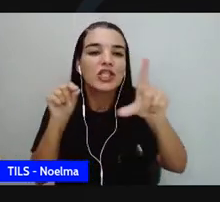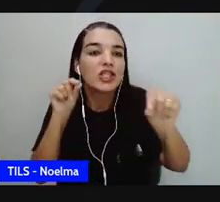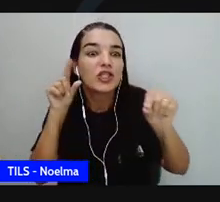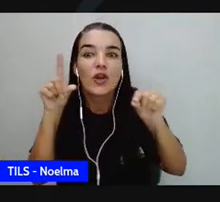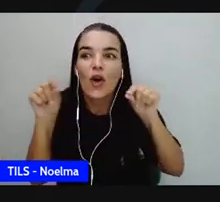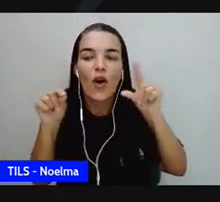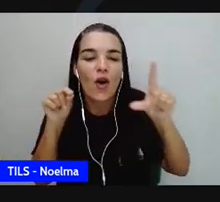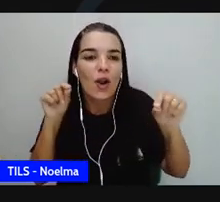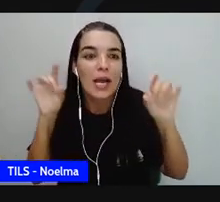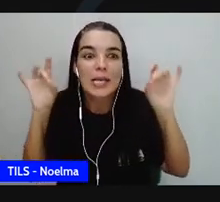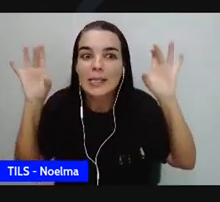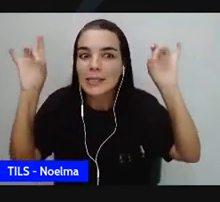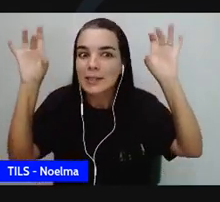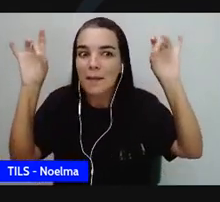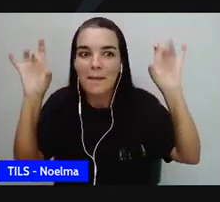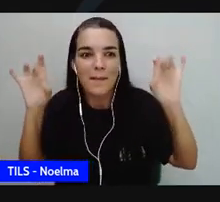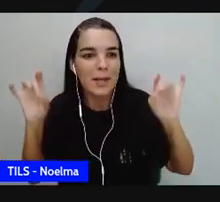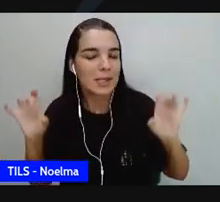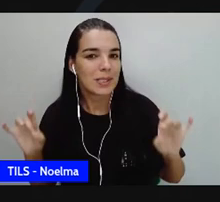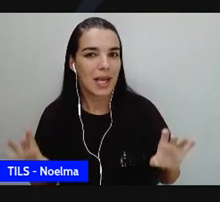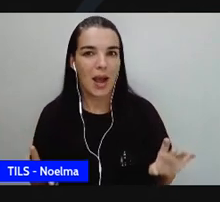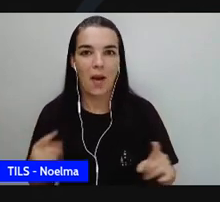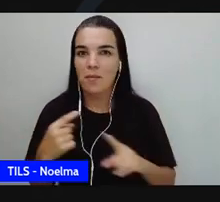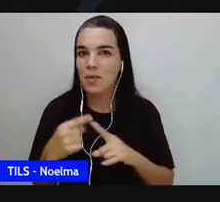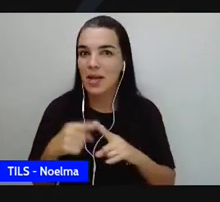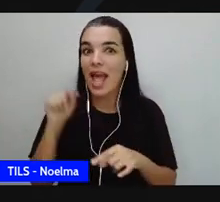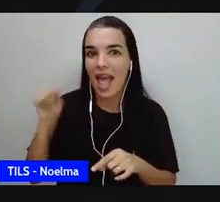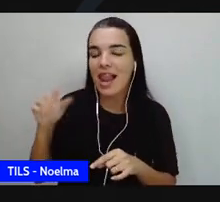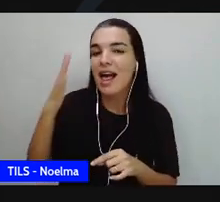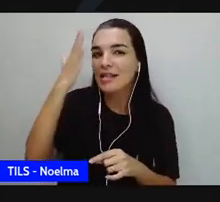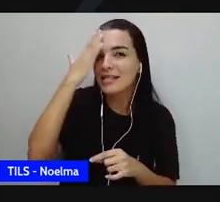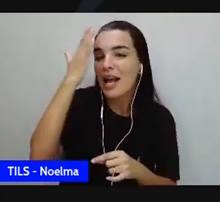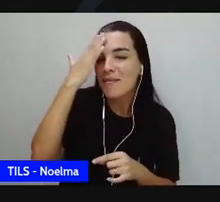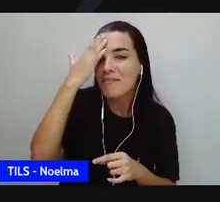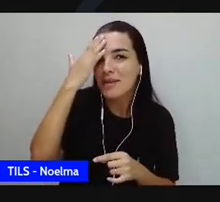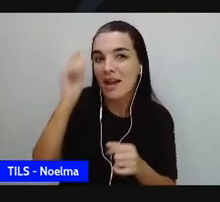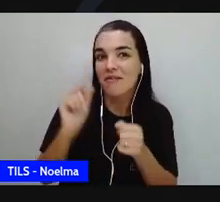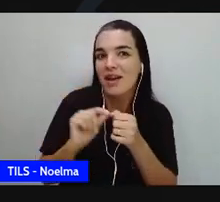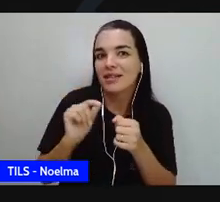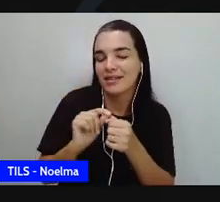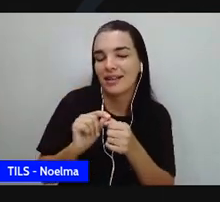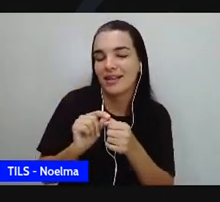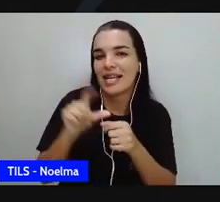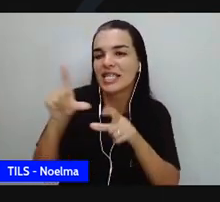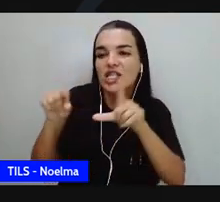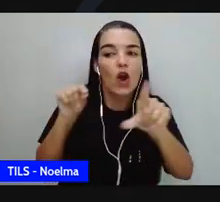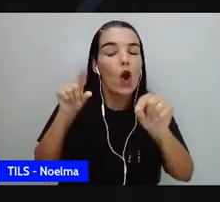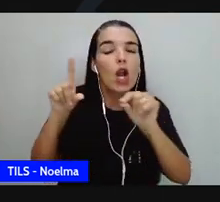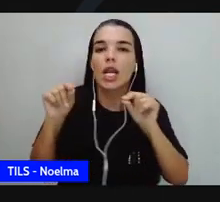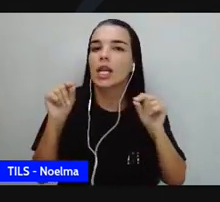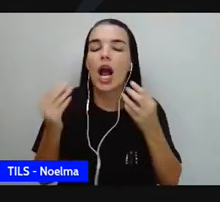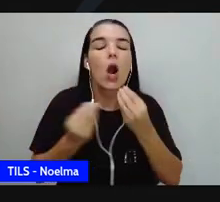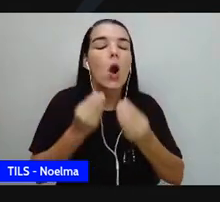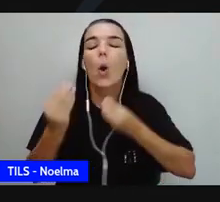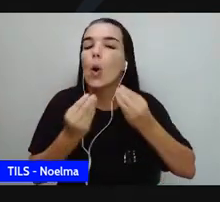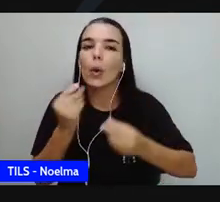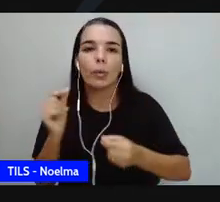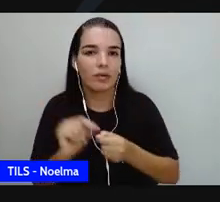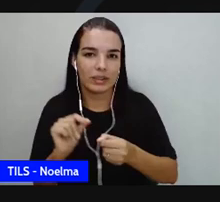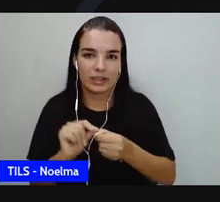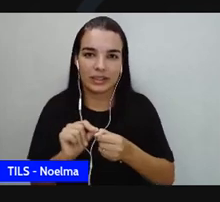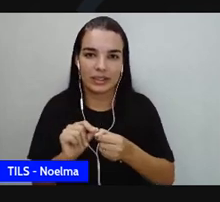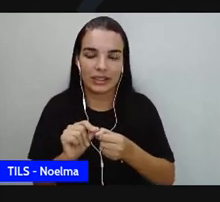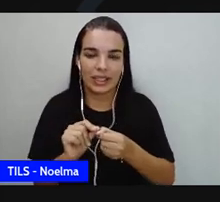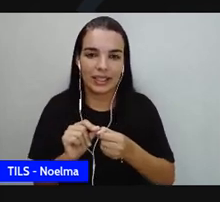selecionava as coisas que ela queria, que ela podia fazer ou não e selecionava bem com bastante critério.